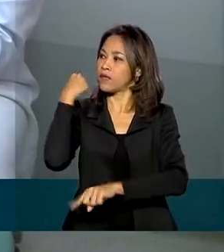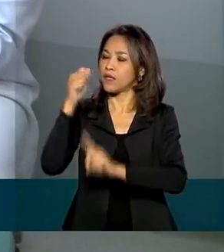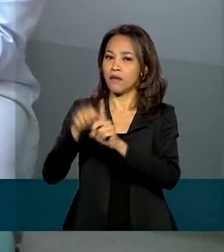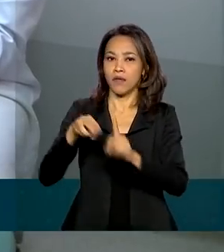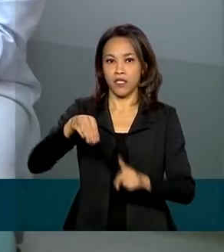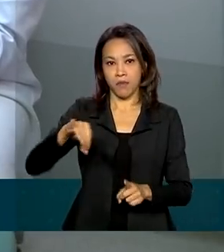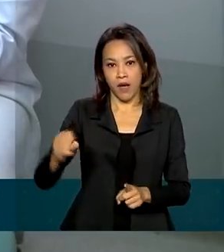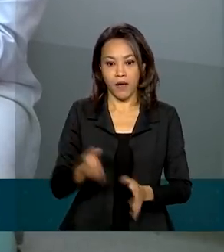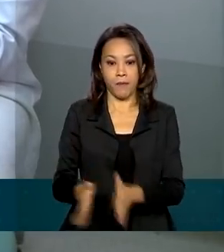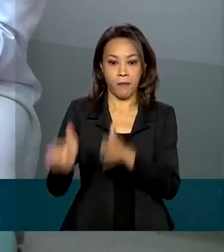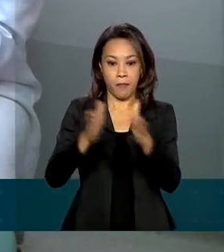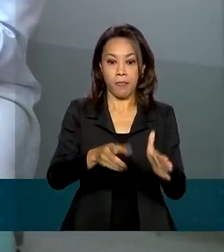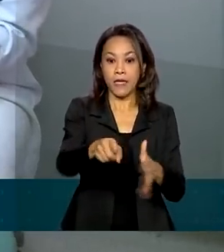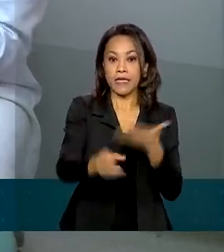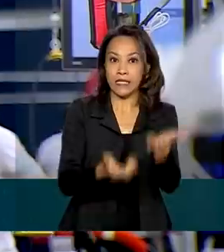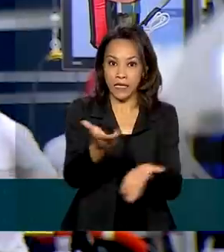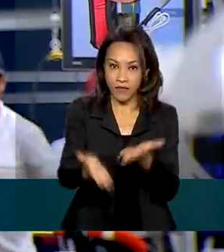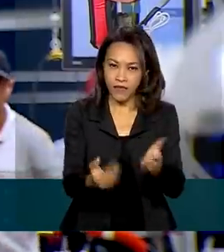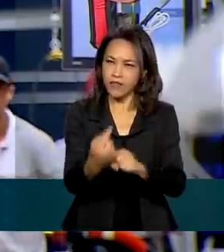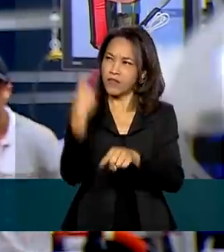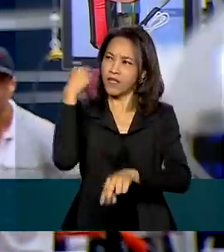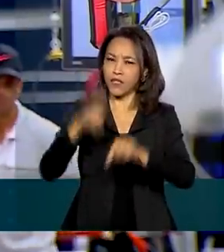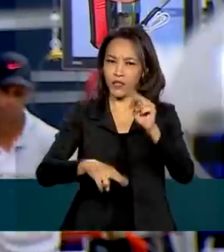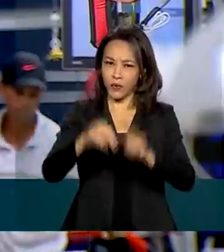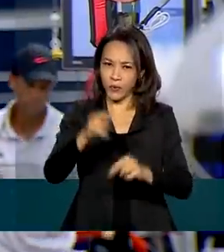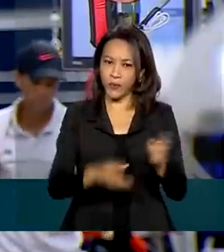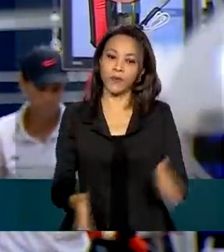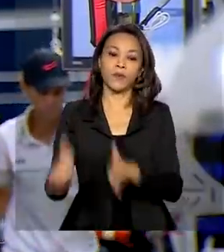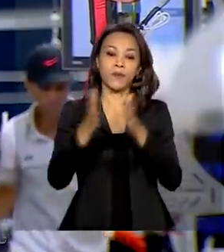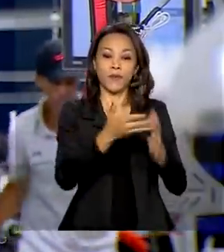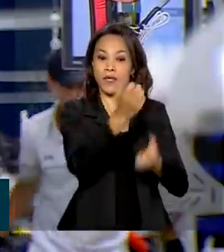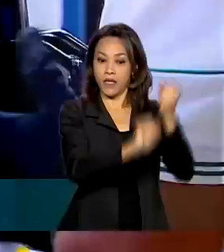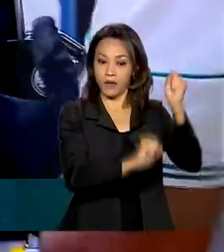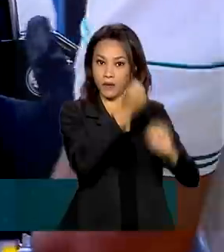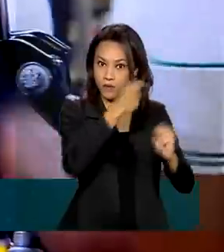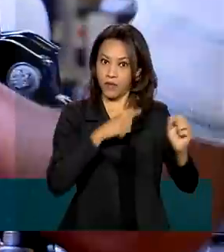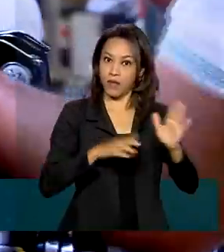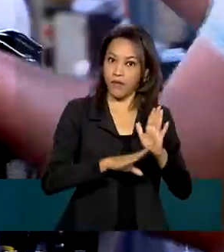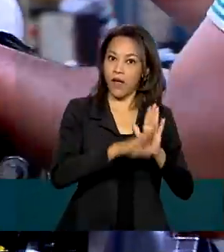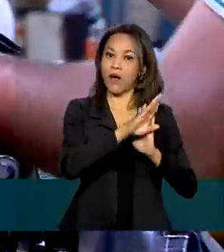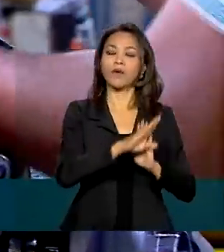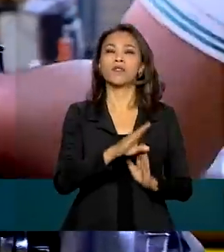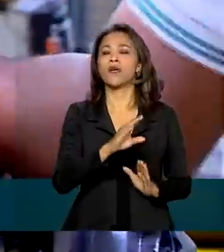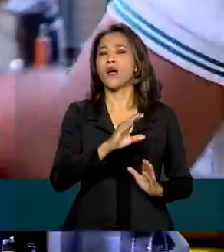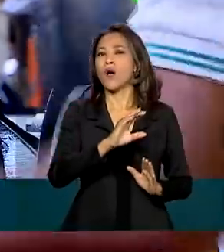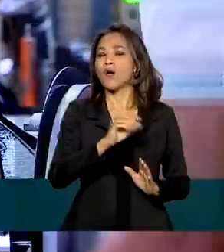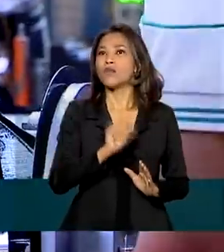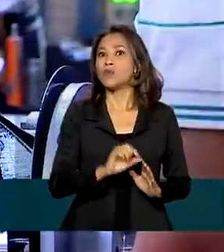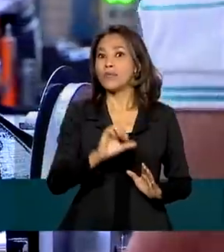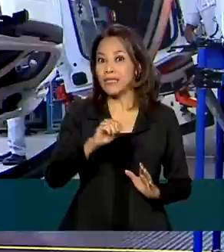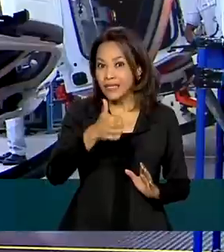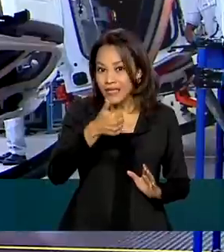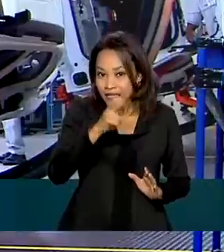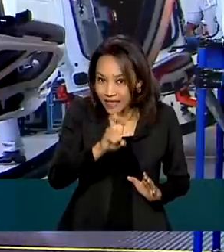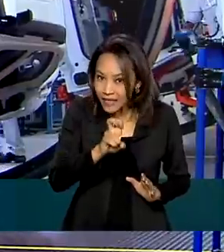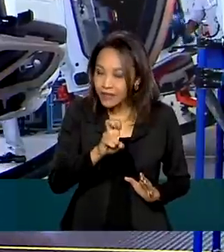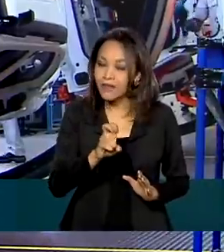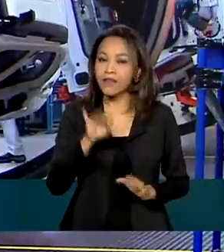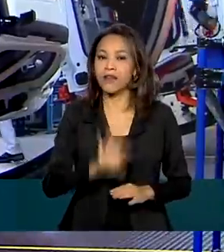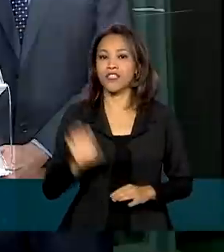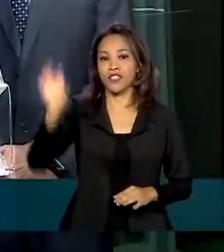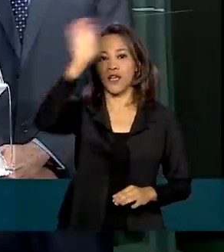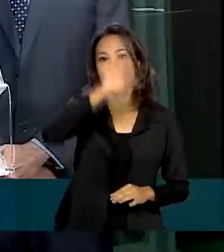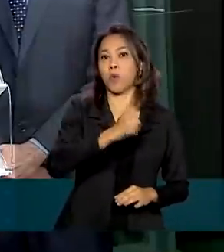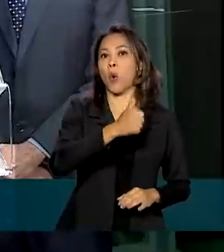setor de serviços, desde junho, e a produção industrial teve alta em 11 dos 15 estados pesquisados pelo